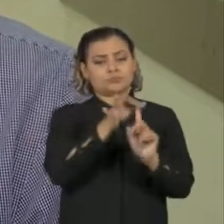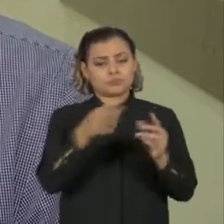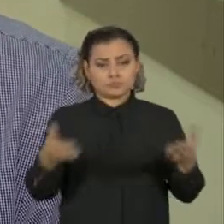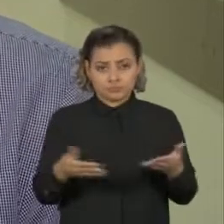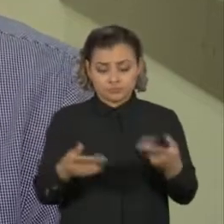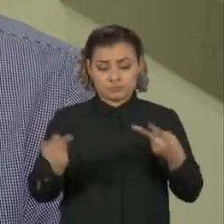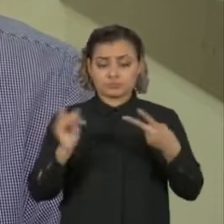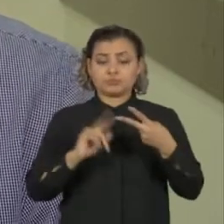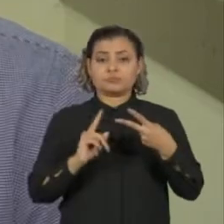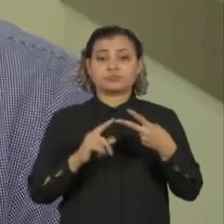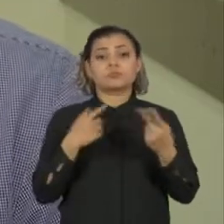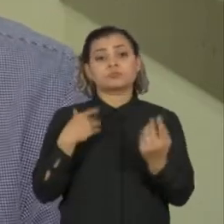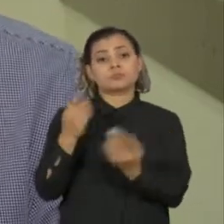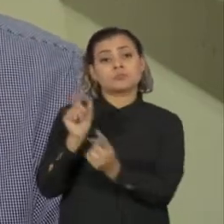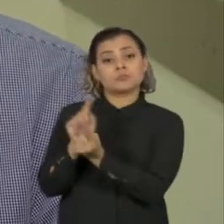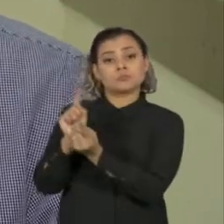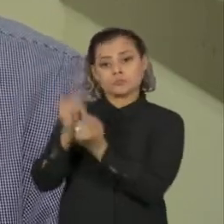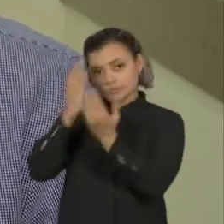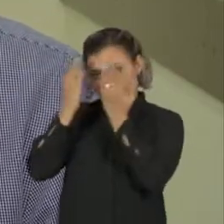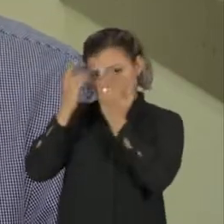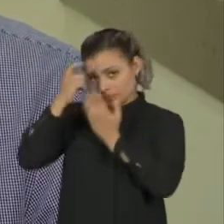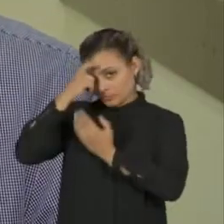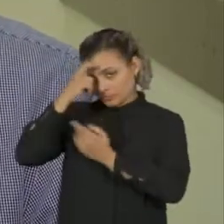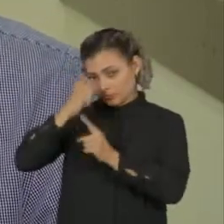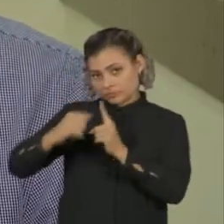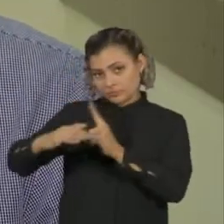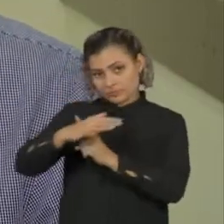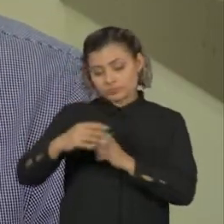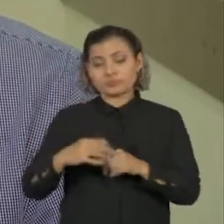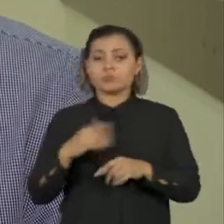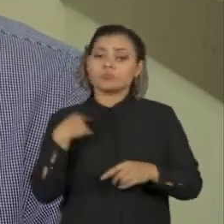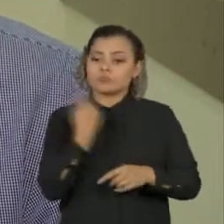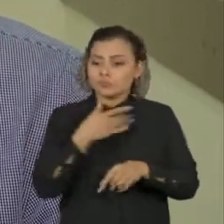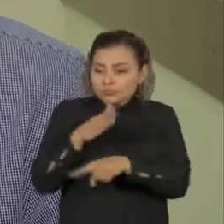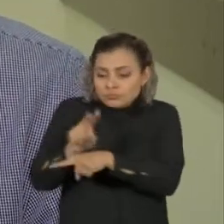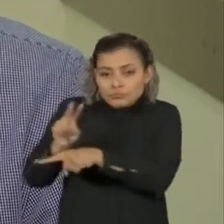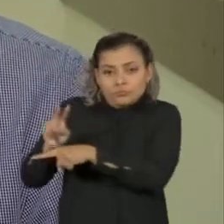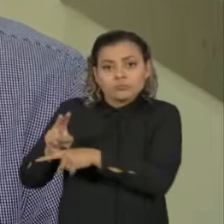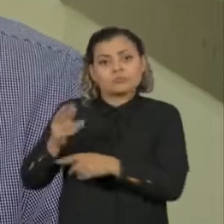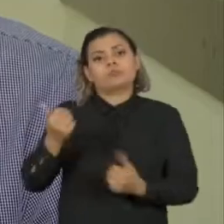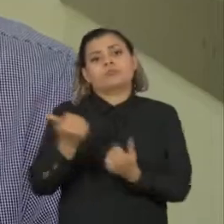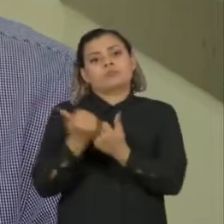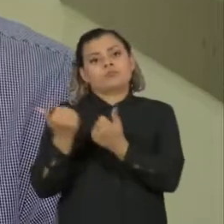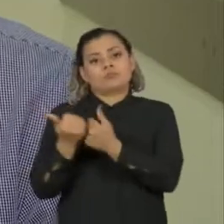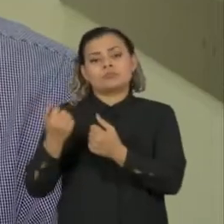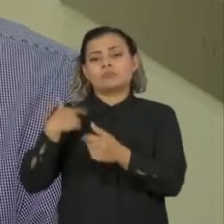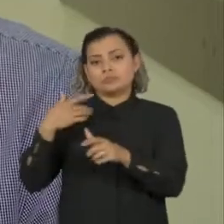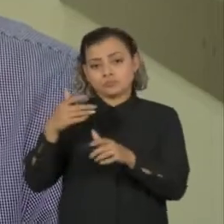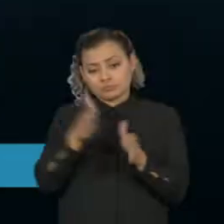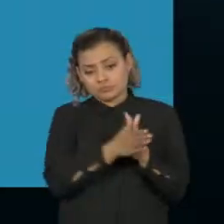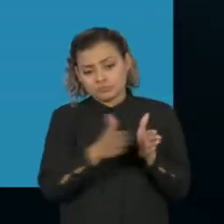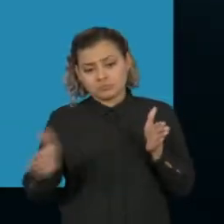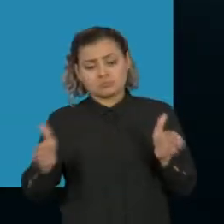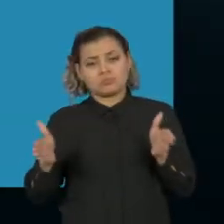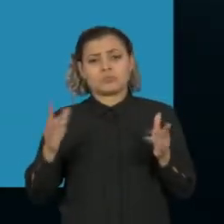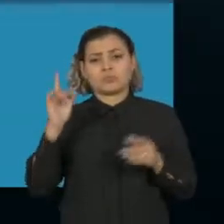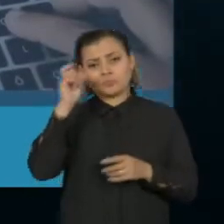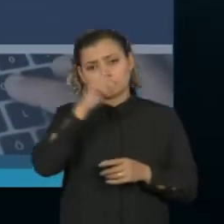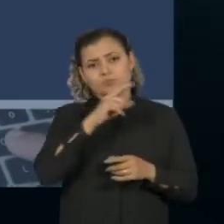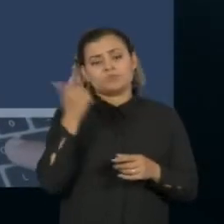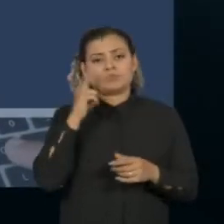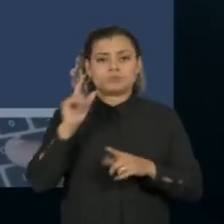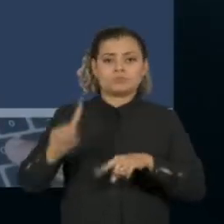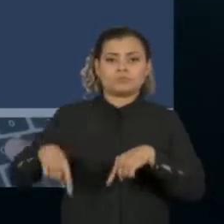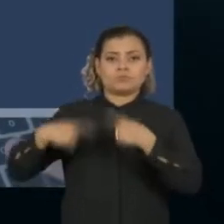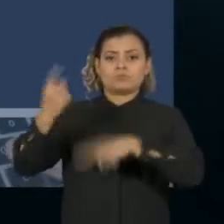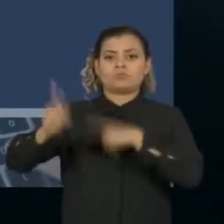segunda foi o atendimento psicossocial, né? Como a gente pode dar o acolhimento para que as pessoas consigam passar essa fase de luto? Um relatório